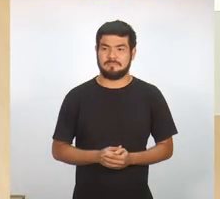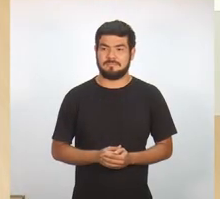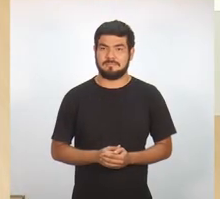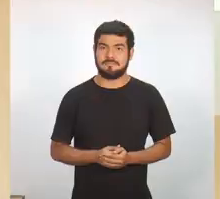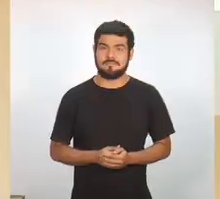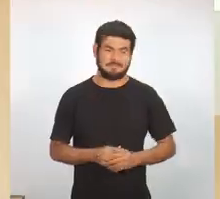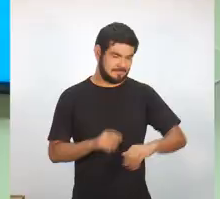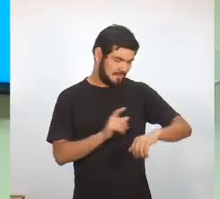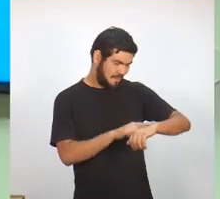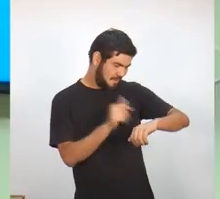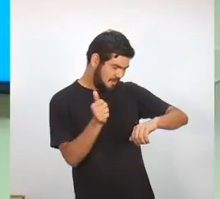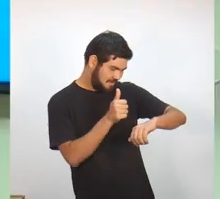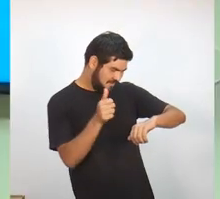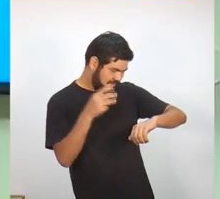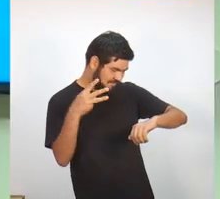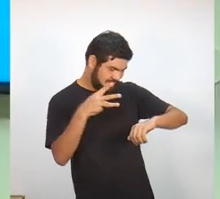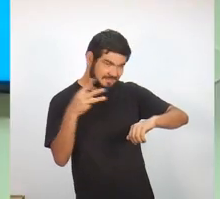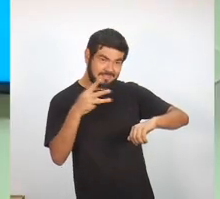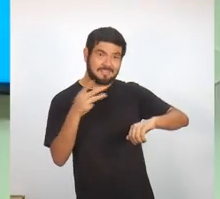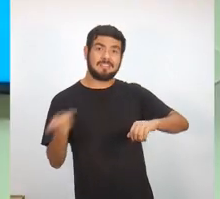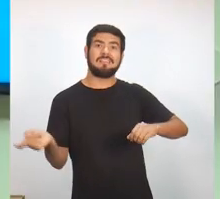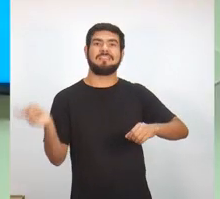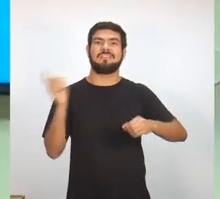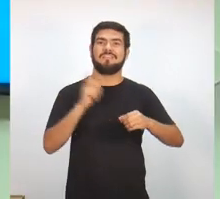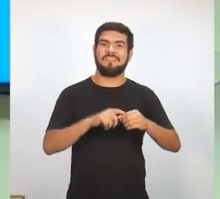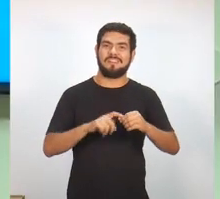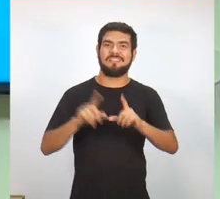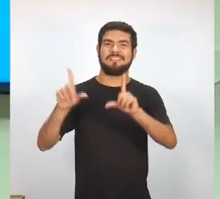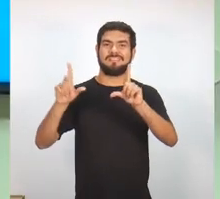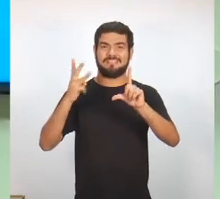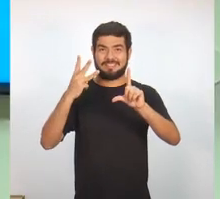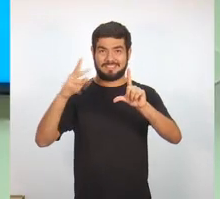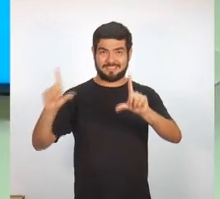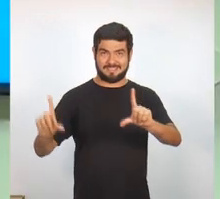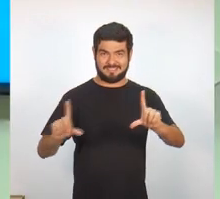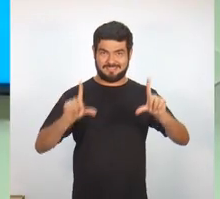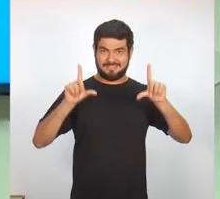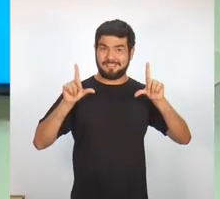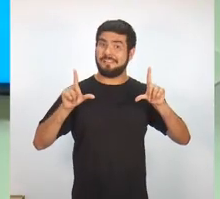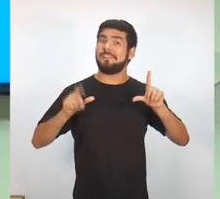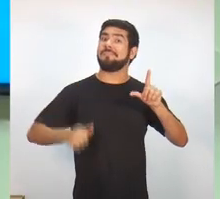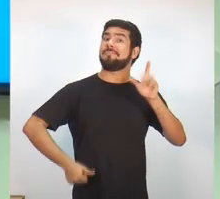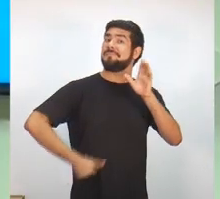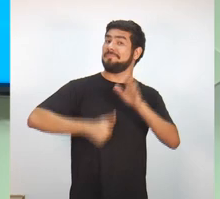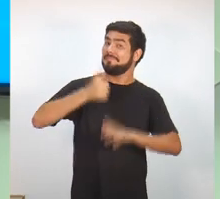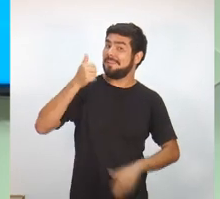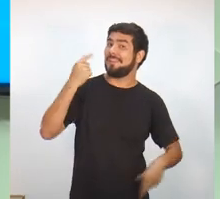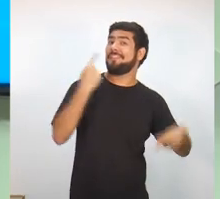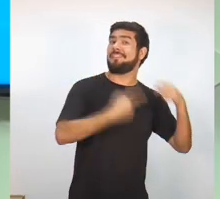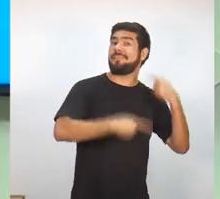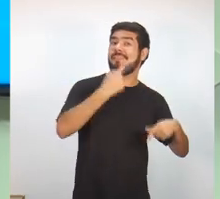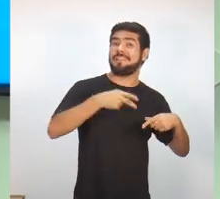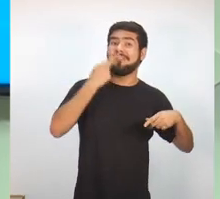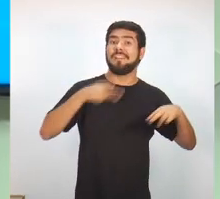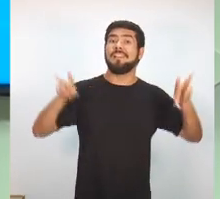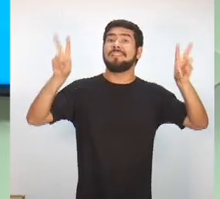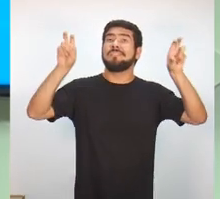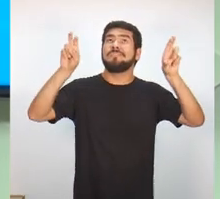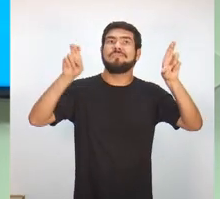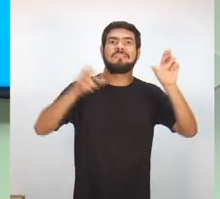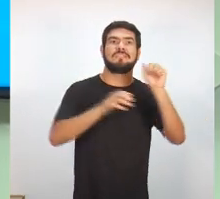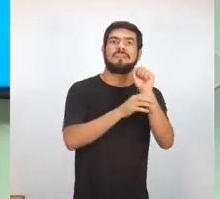12 horas e 33 minutos, estamos de volta com o terceiro bloco do nosso debate, o primeiro debate que está falando sobre segurança